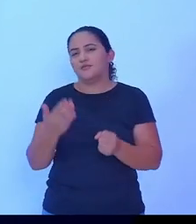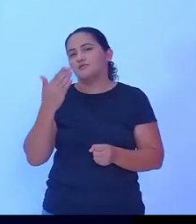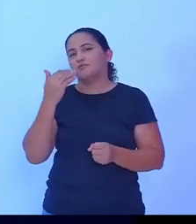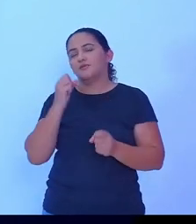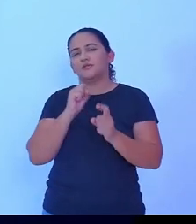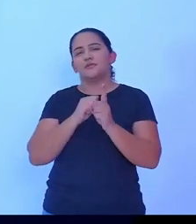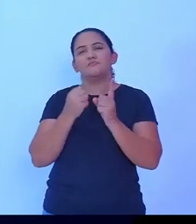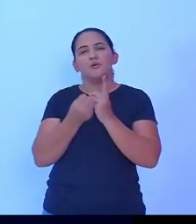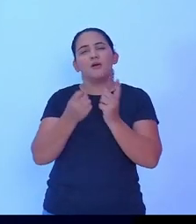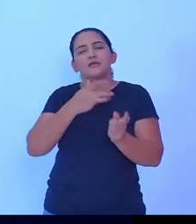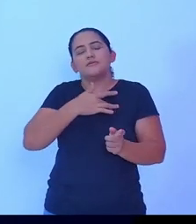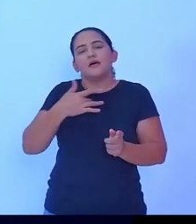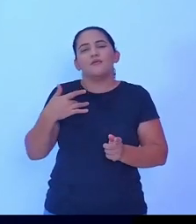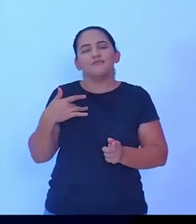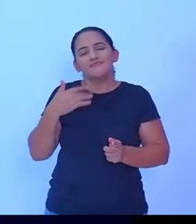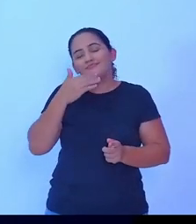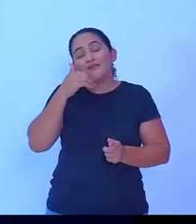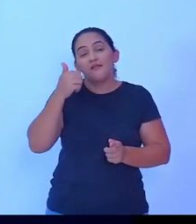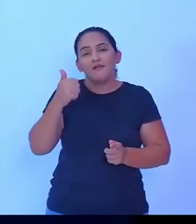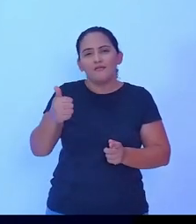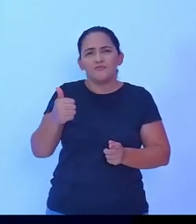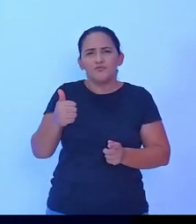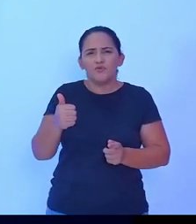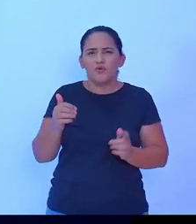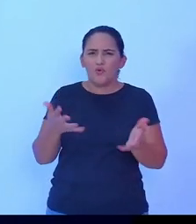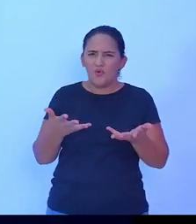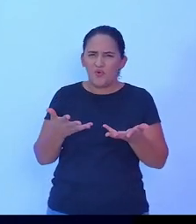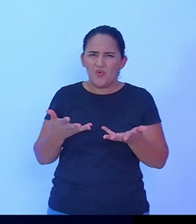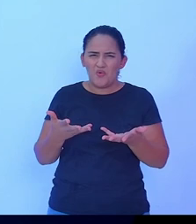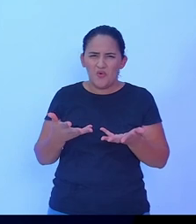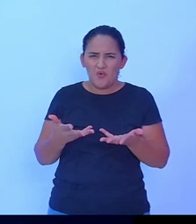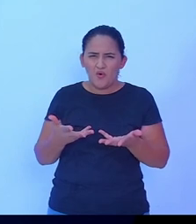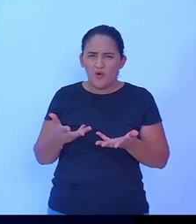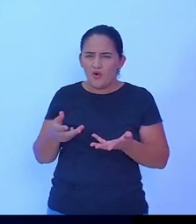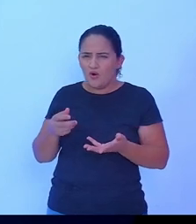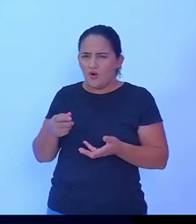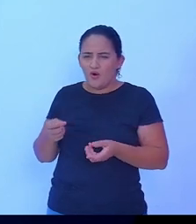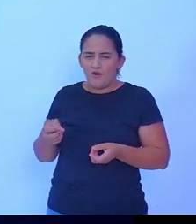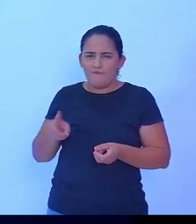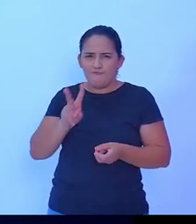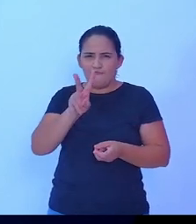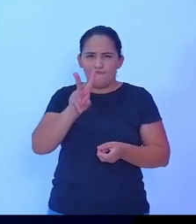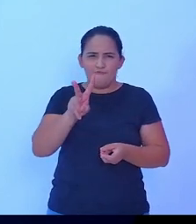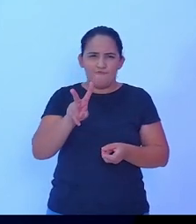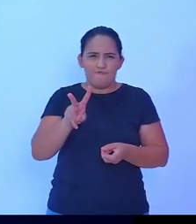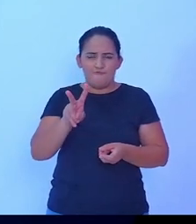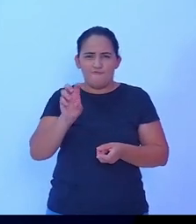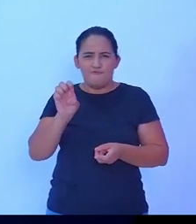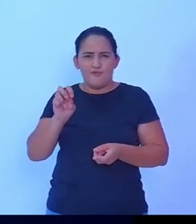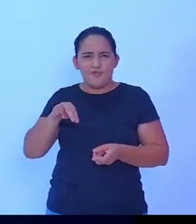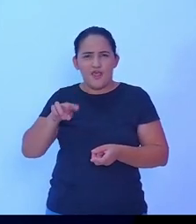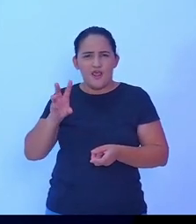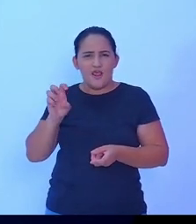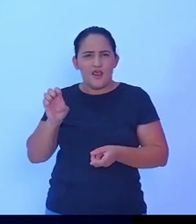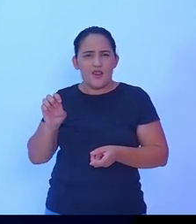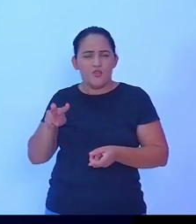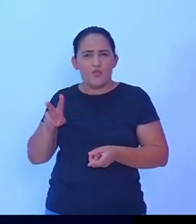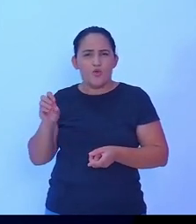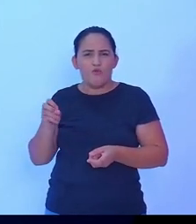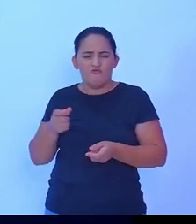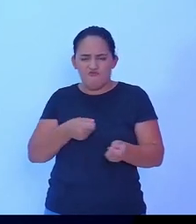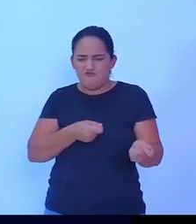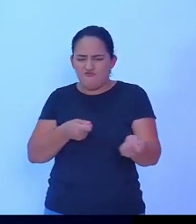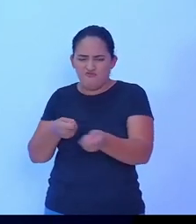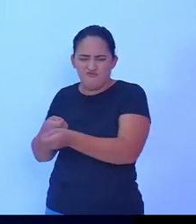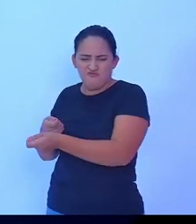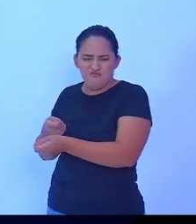ocorre? Hoje estão usando muito veneno no feijão, até um amigo meu falou, rapaz, eu estava no Paraná, comprei um feijão lá que